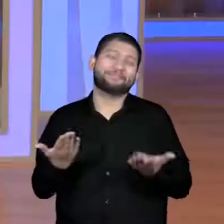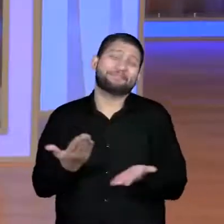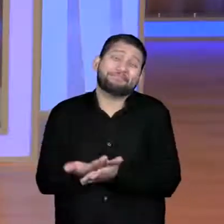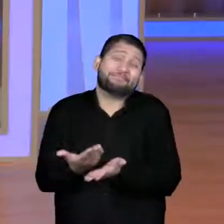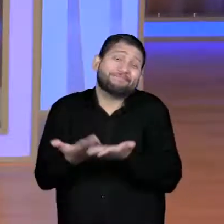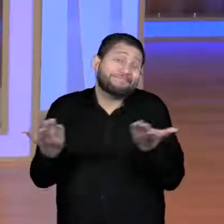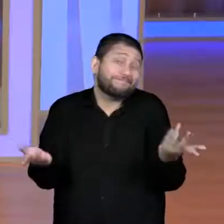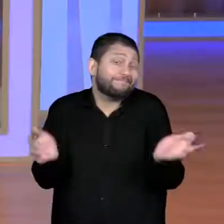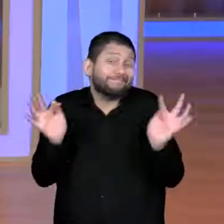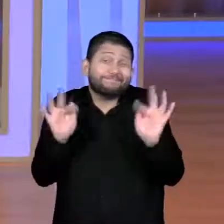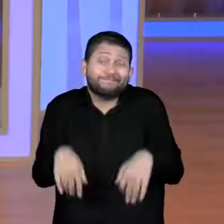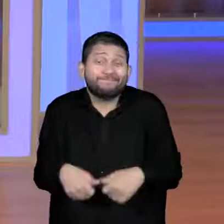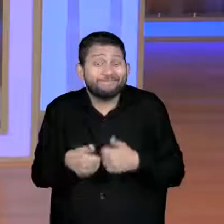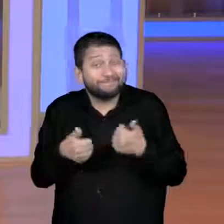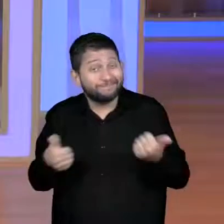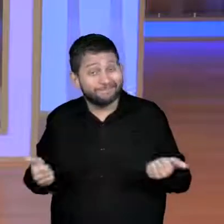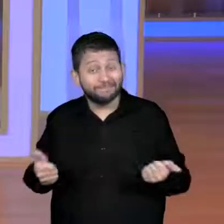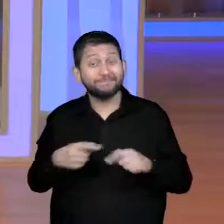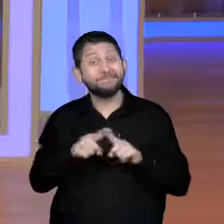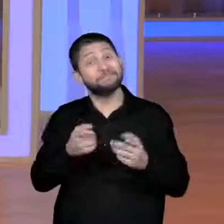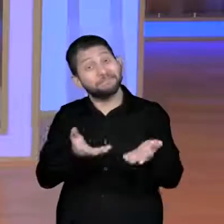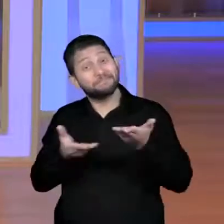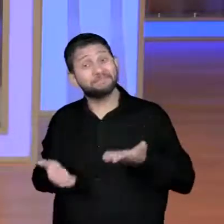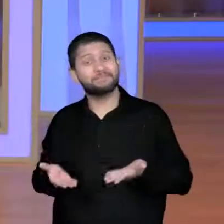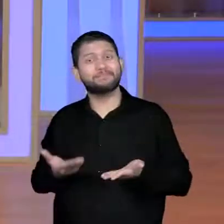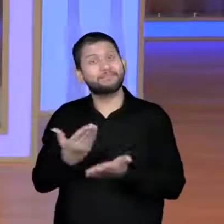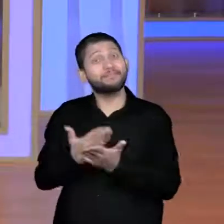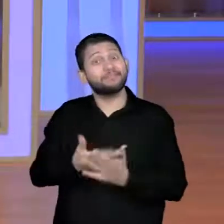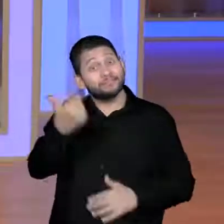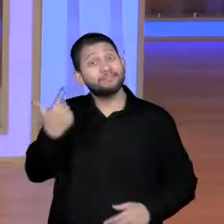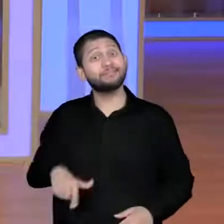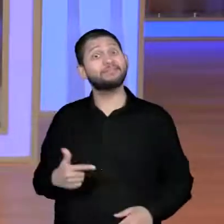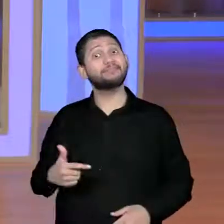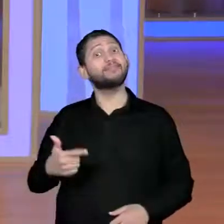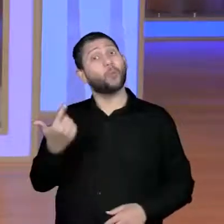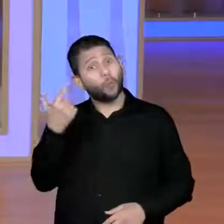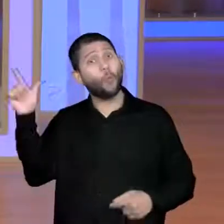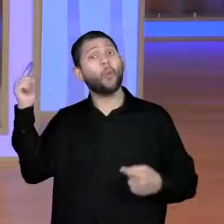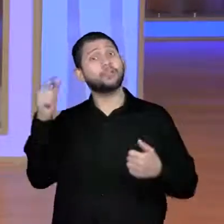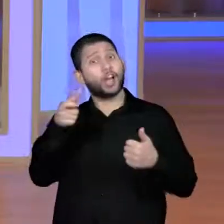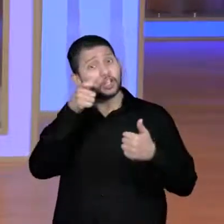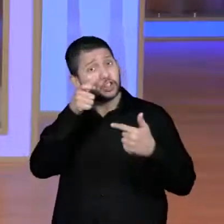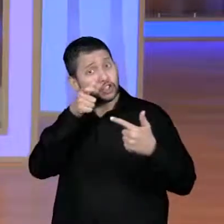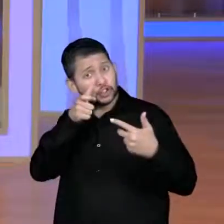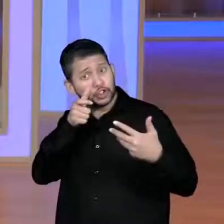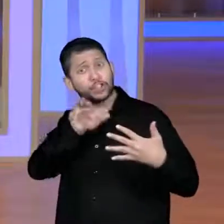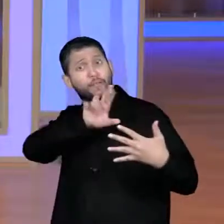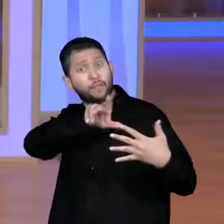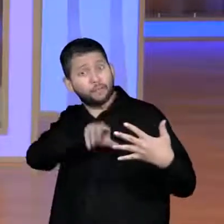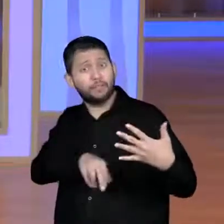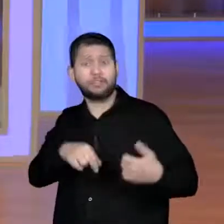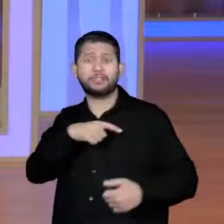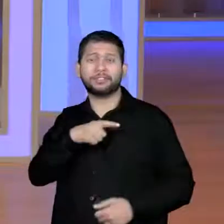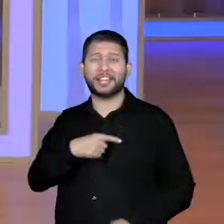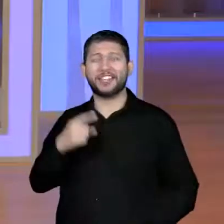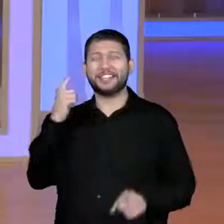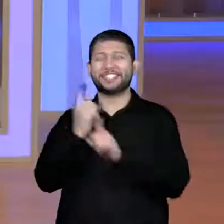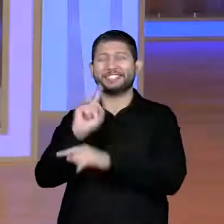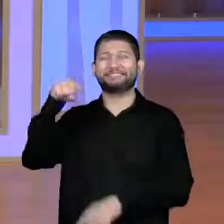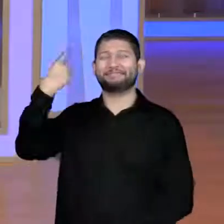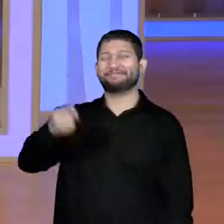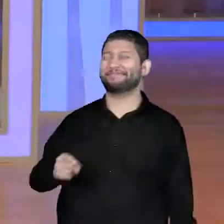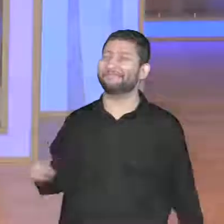no finalzinho da aula. Então, eu quero convidá-los aí para as próximas aulas. Continue nos assistindo aqui no repositório. E até mais, pessoal.